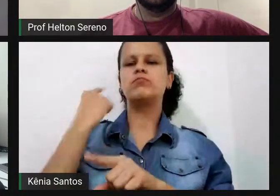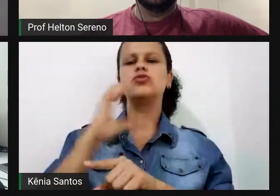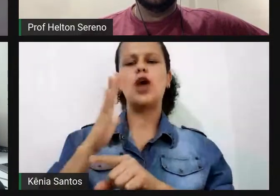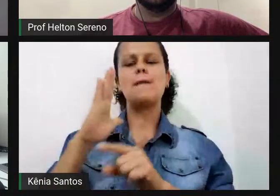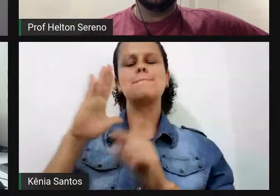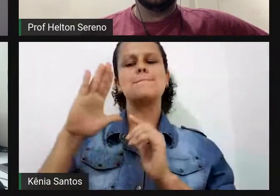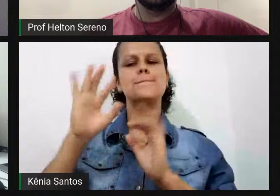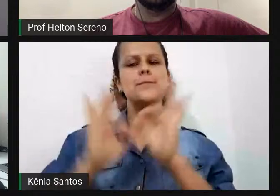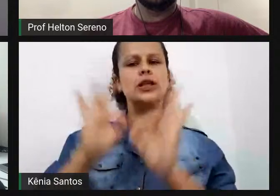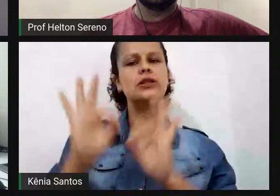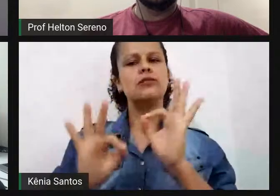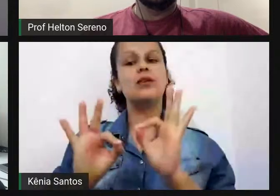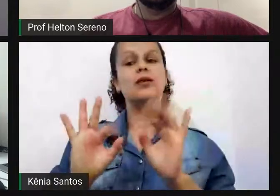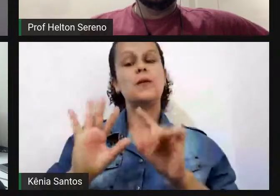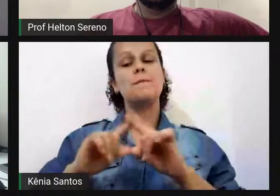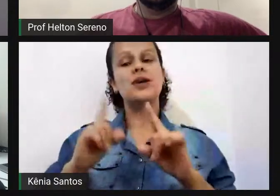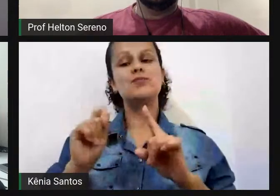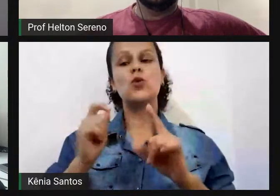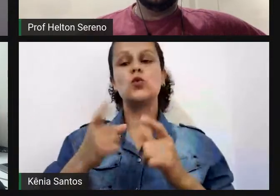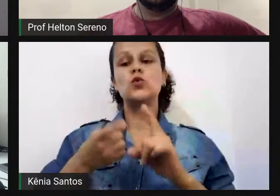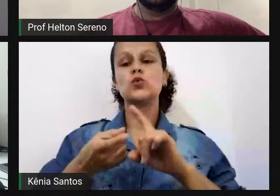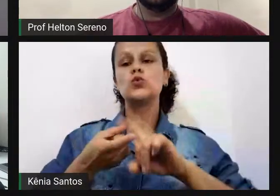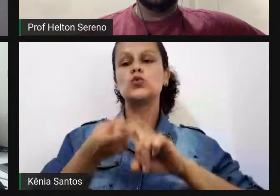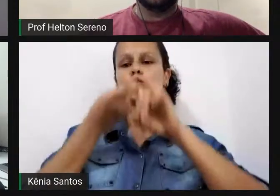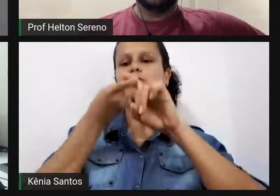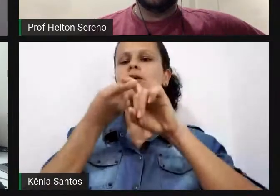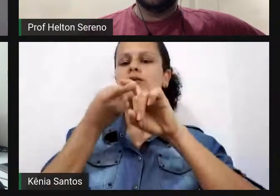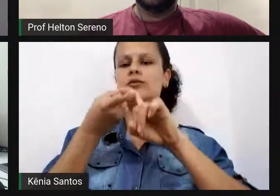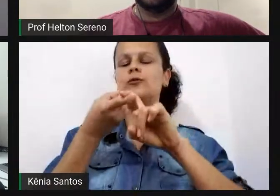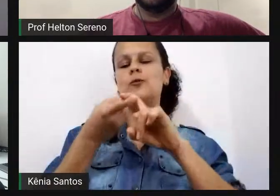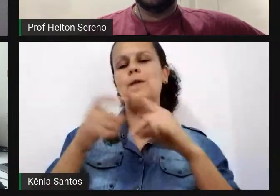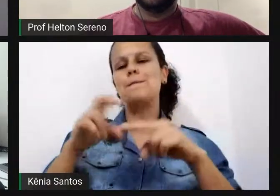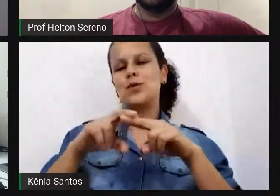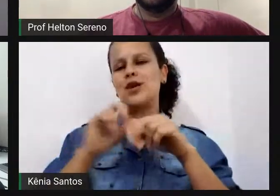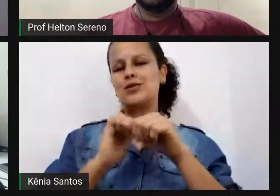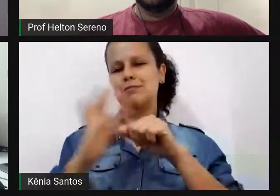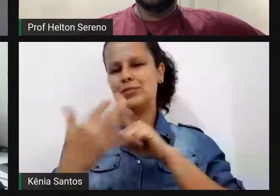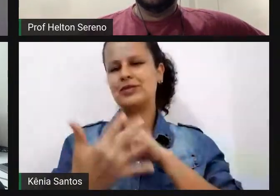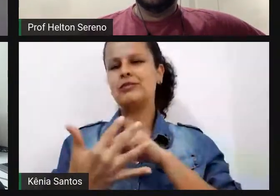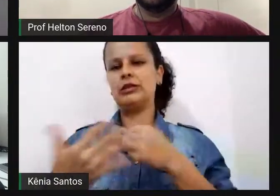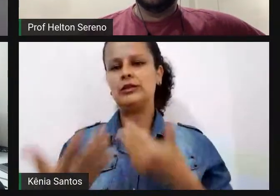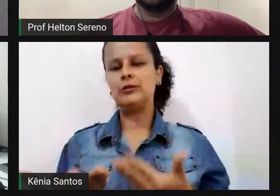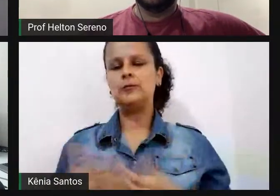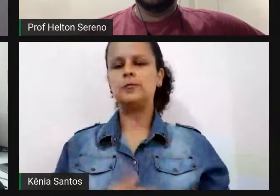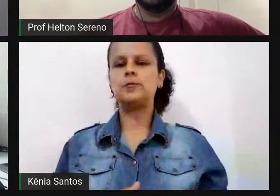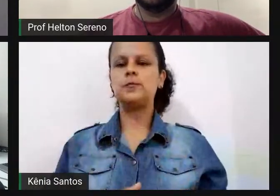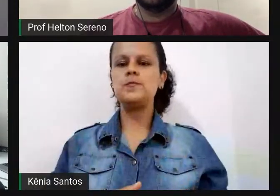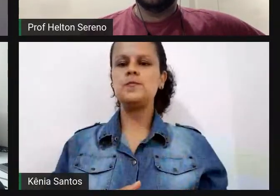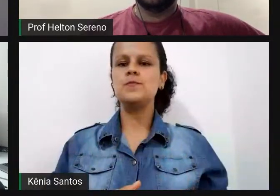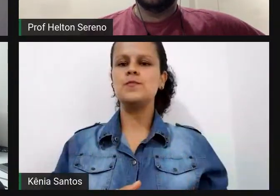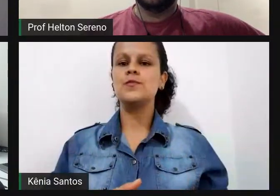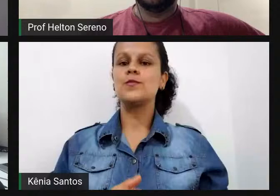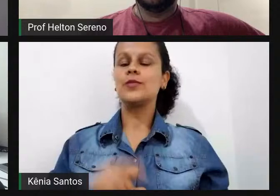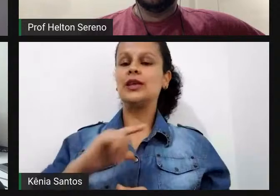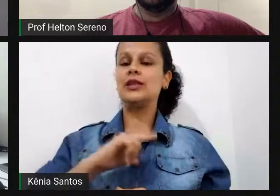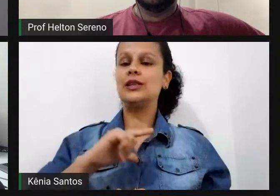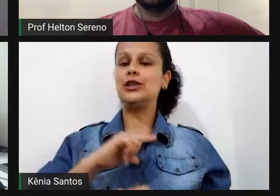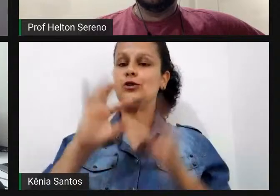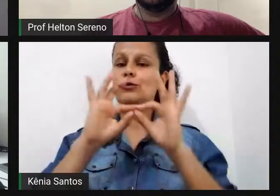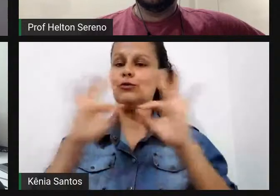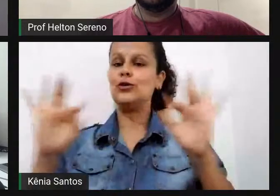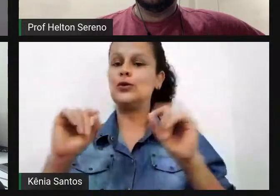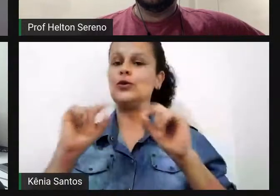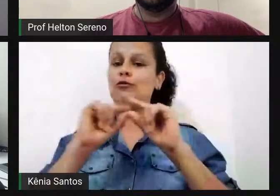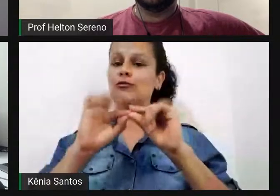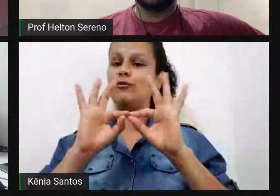suspenso por conta da pandemia, né, mas aí eu vou pedir licença para parafrasear o Whitesnake aqui, here we go